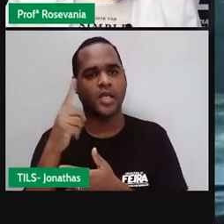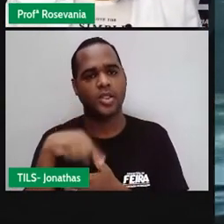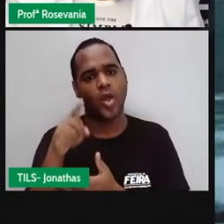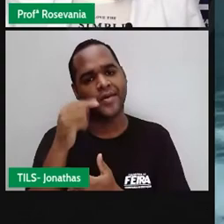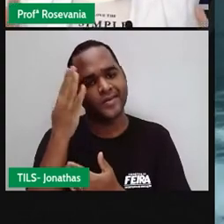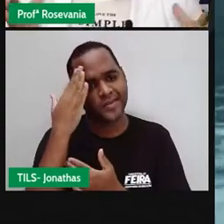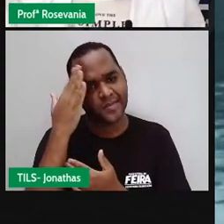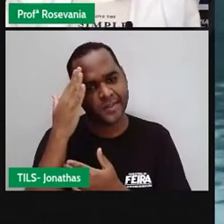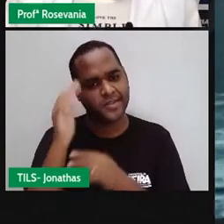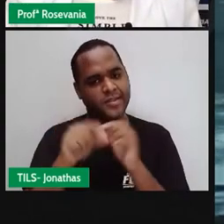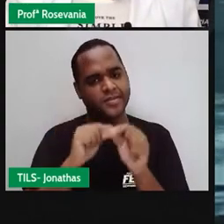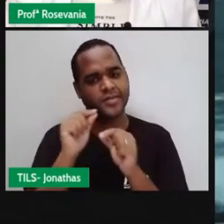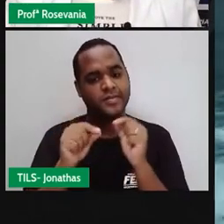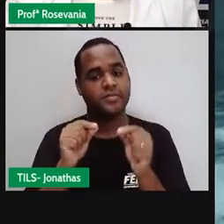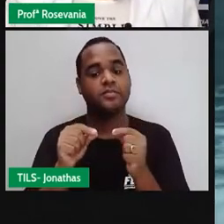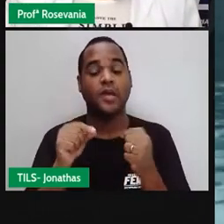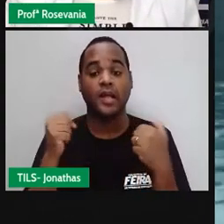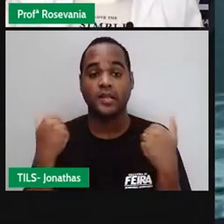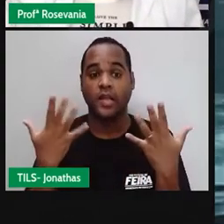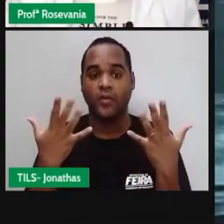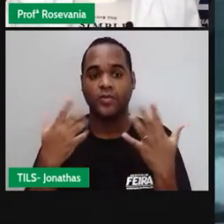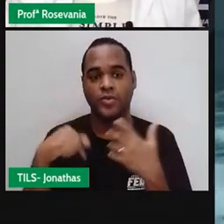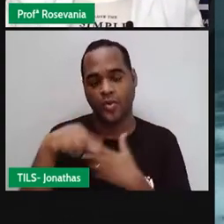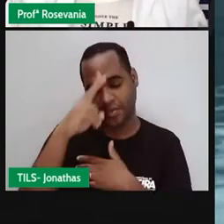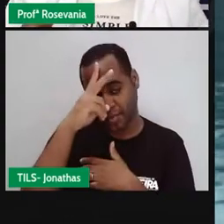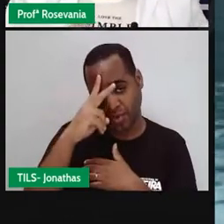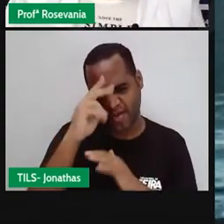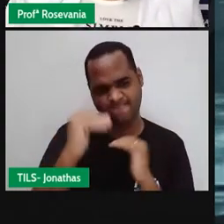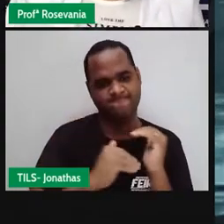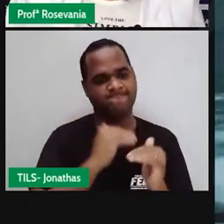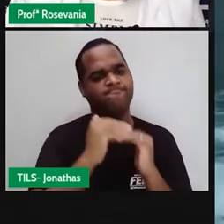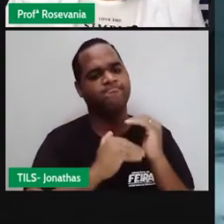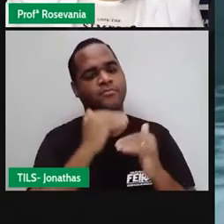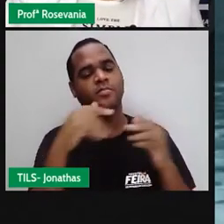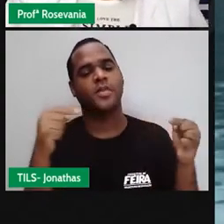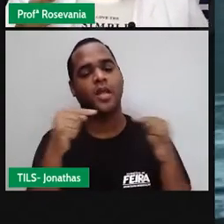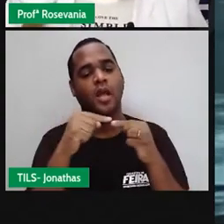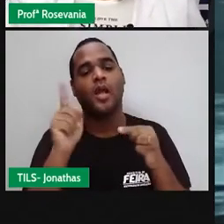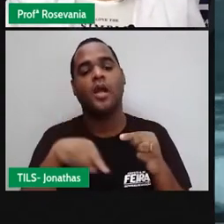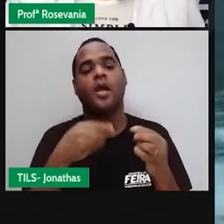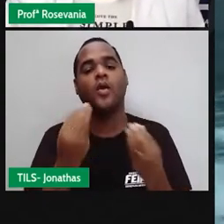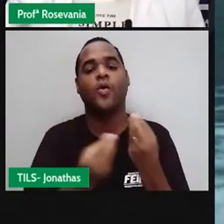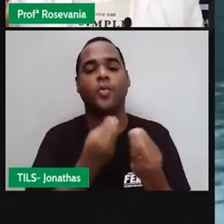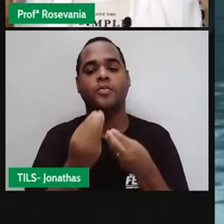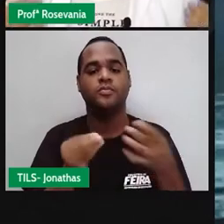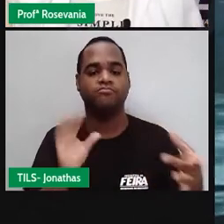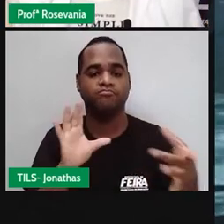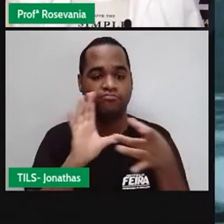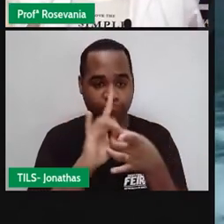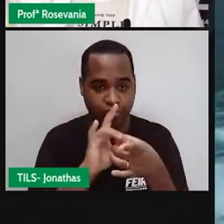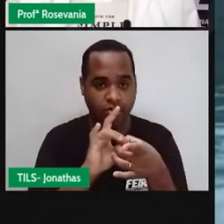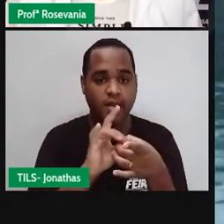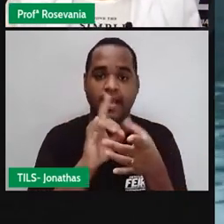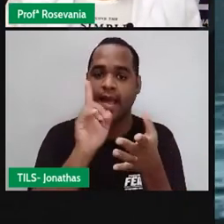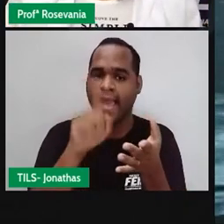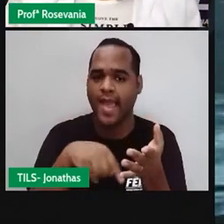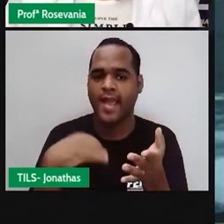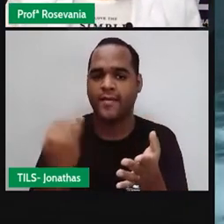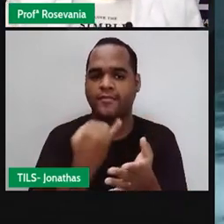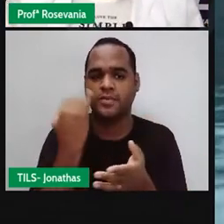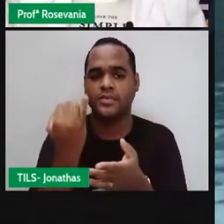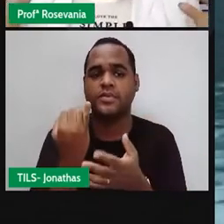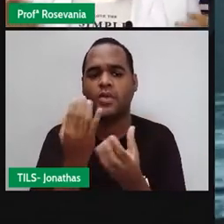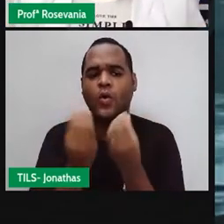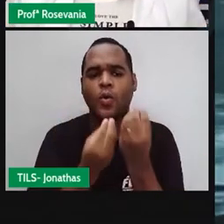tudo mesmo, né. Então, a nossa história evolutiva está implicitamente ligada às alterações provocadas no